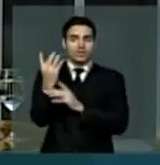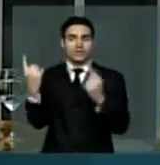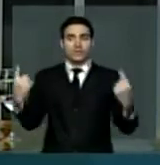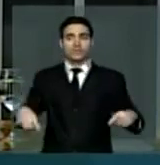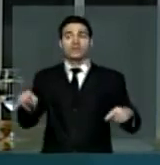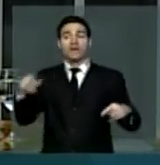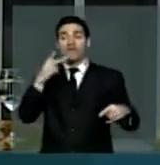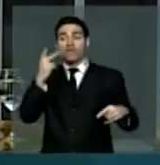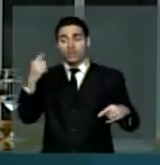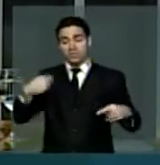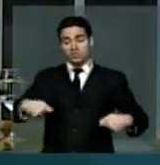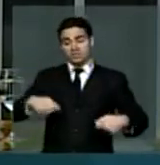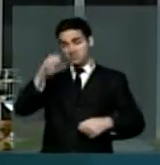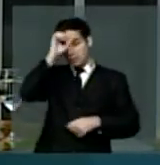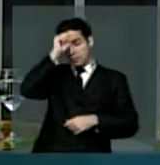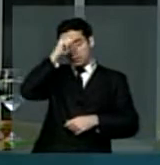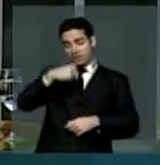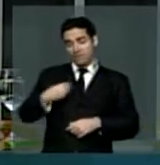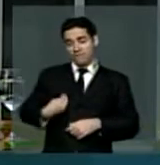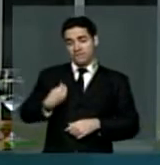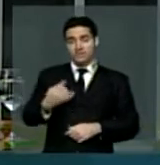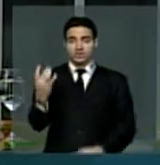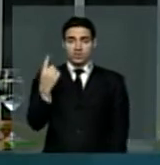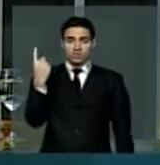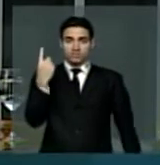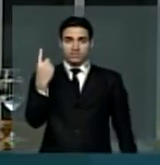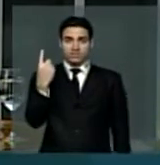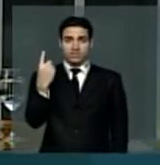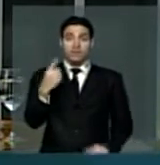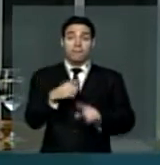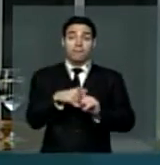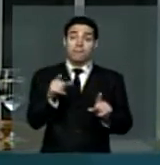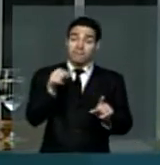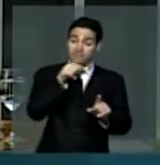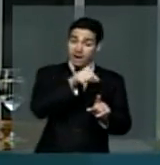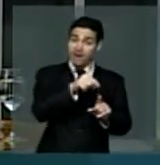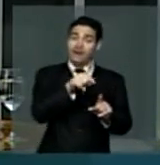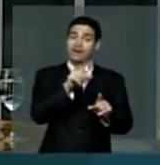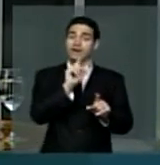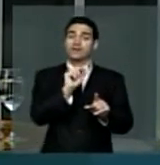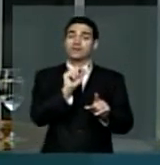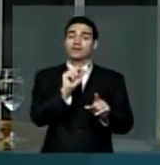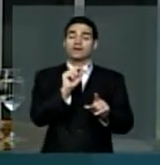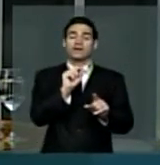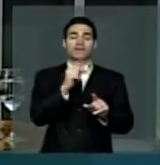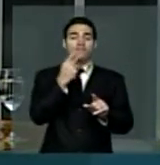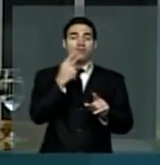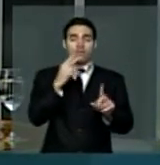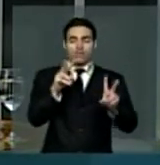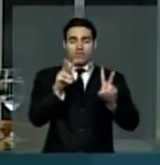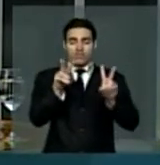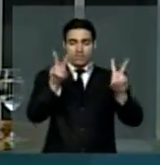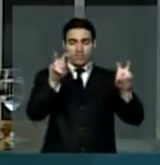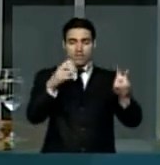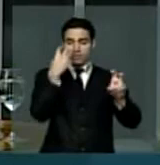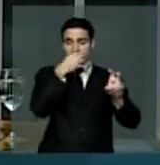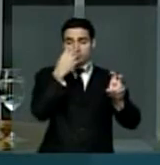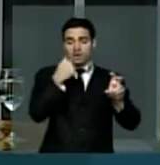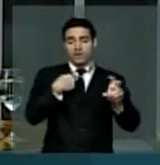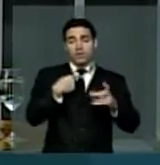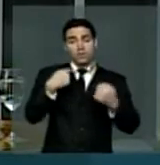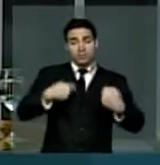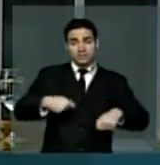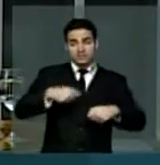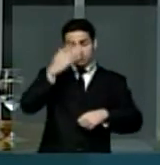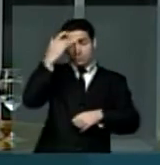preciso aprender a ser só. Ele diz, eu preciso aprender a só ser. E diz assim, sabe